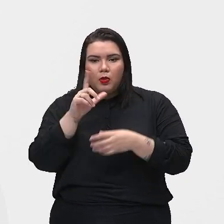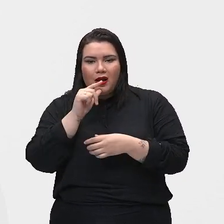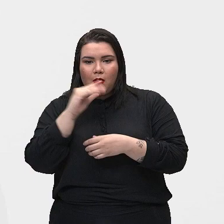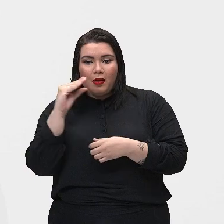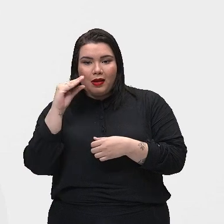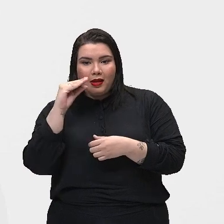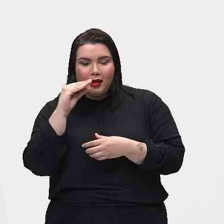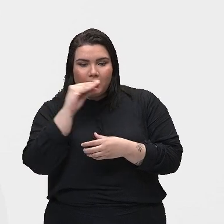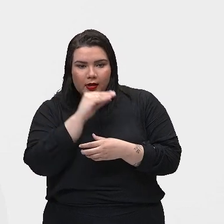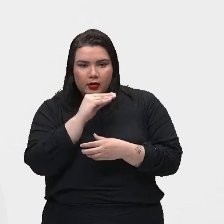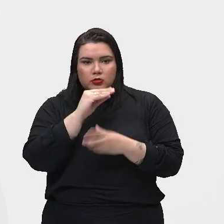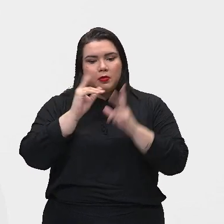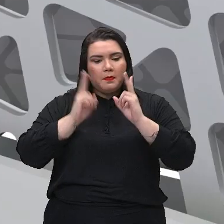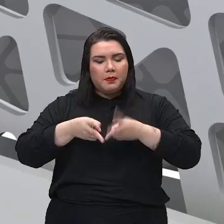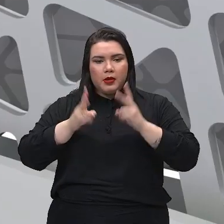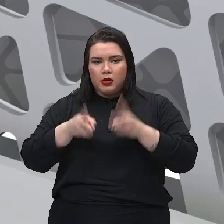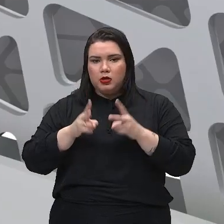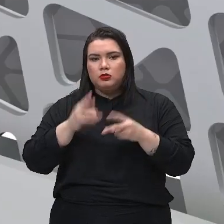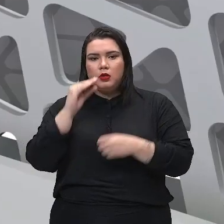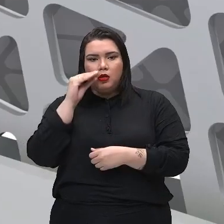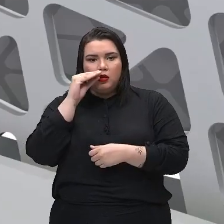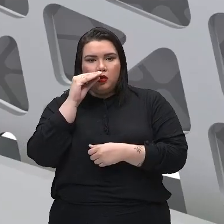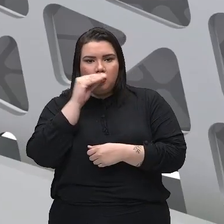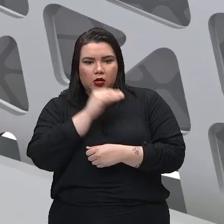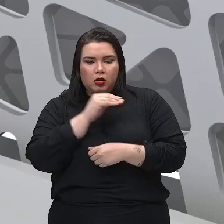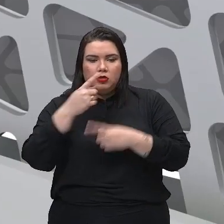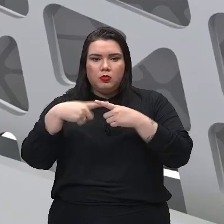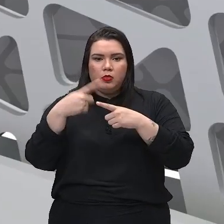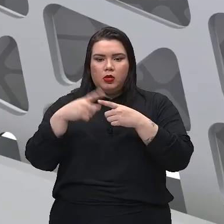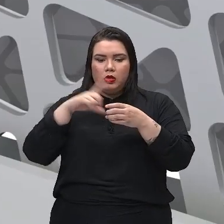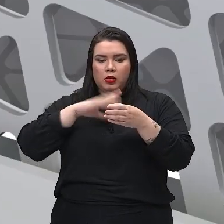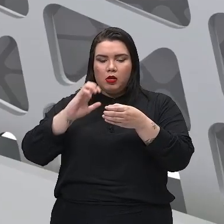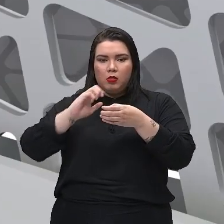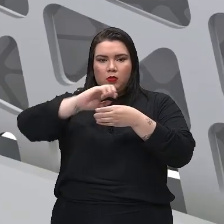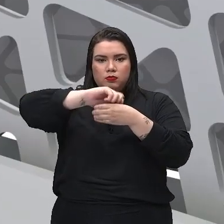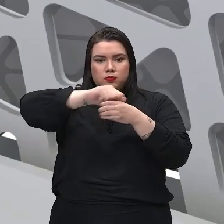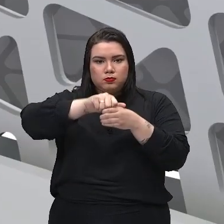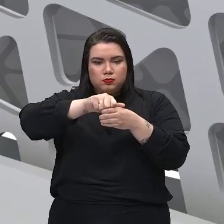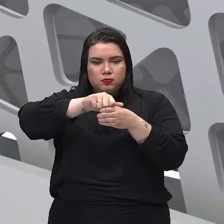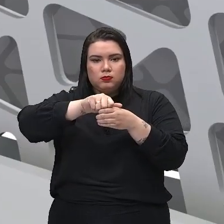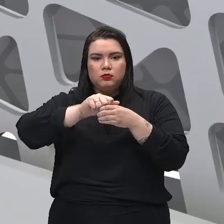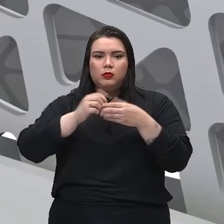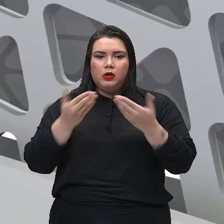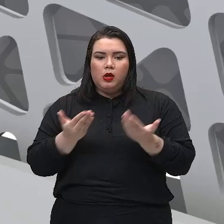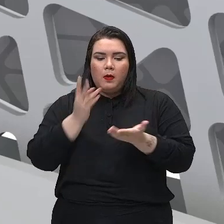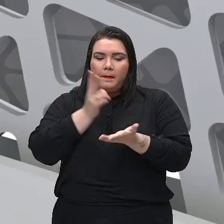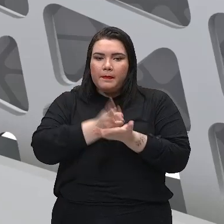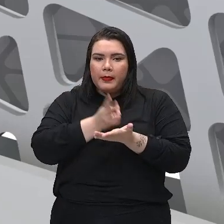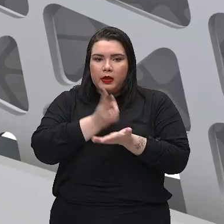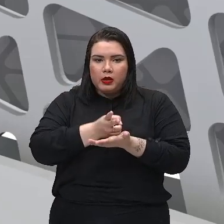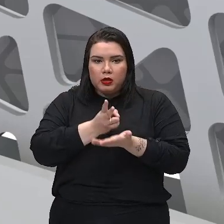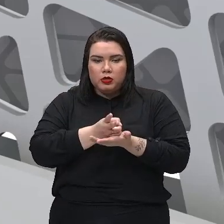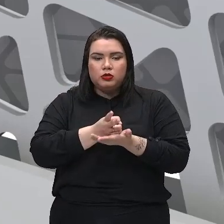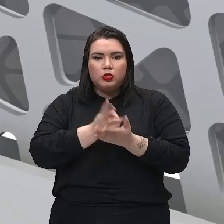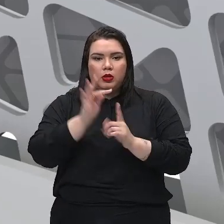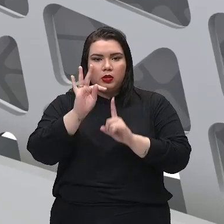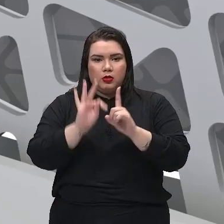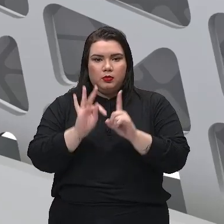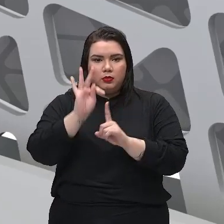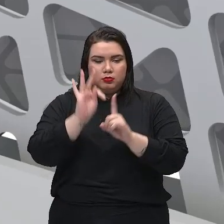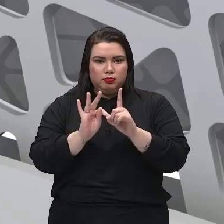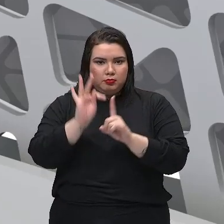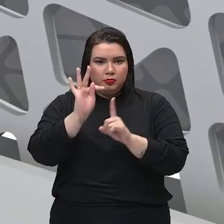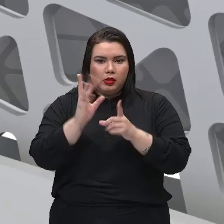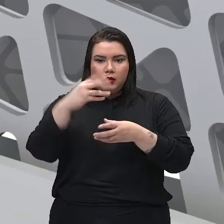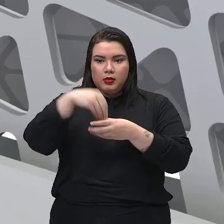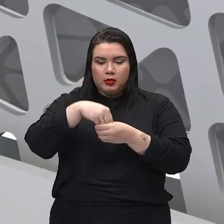evitado de ser disperso aí por esse ar presente no vácuo, e assim a temperatura daquele